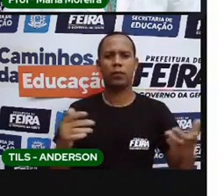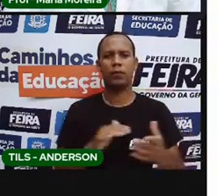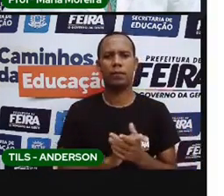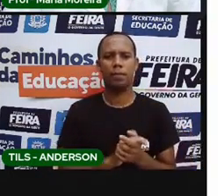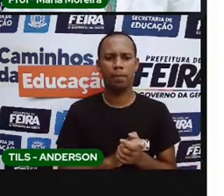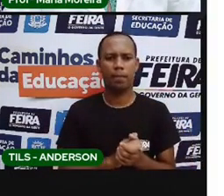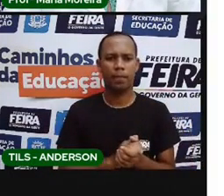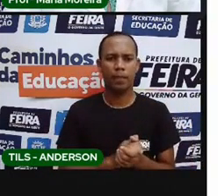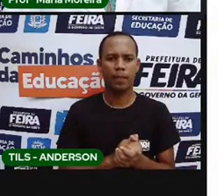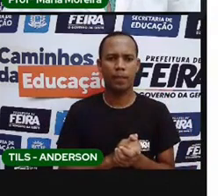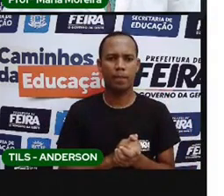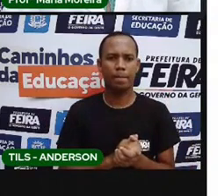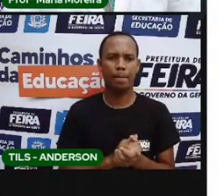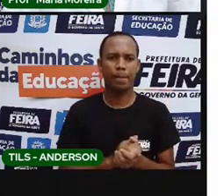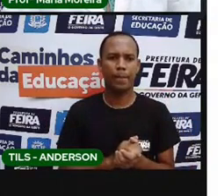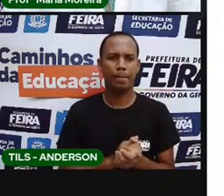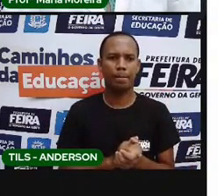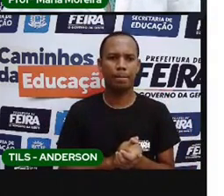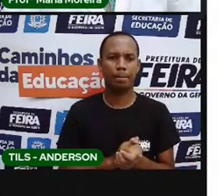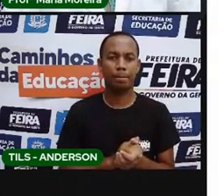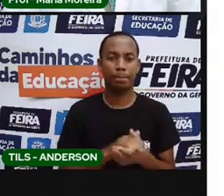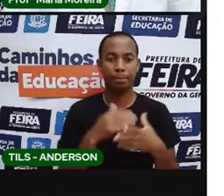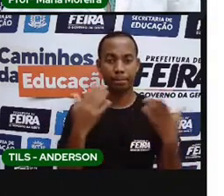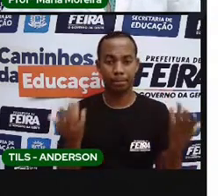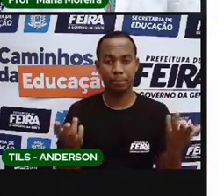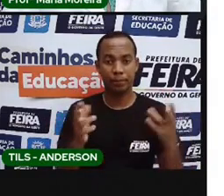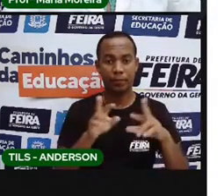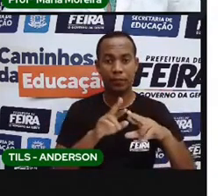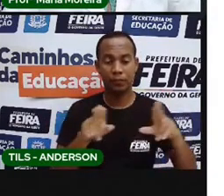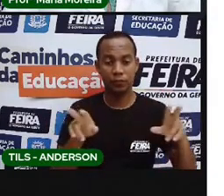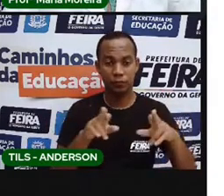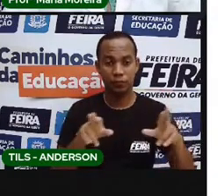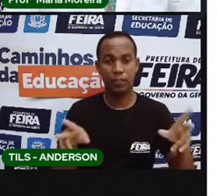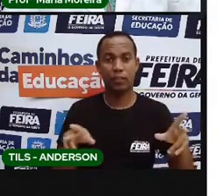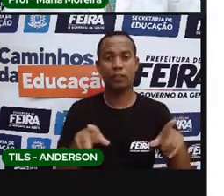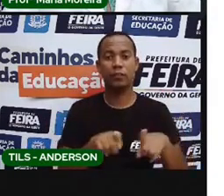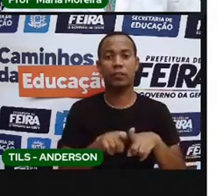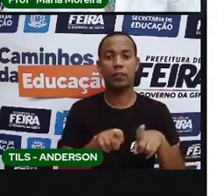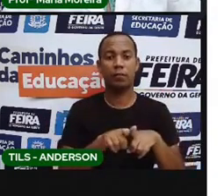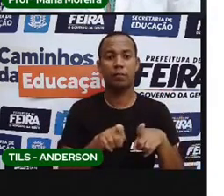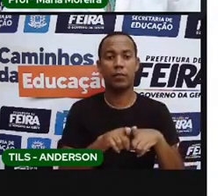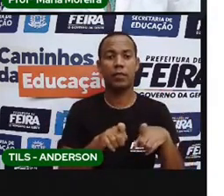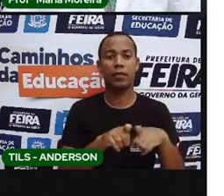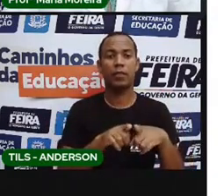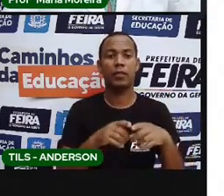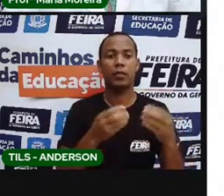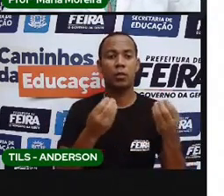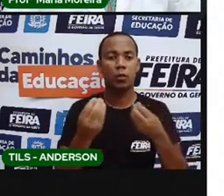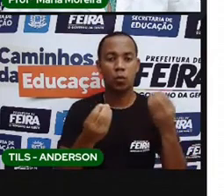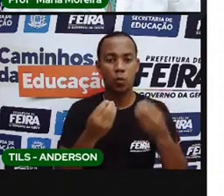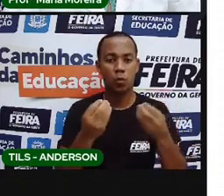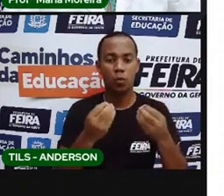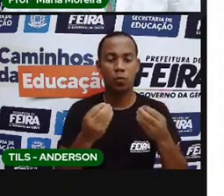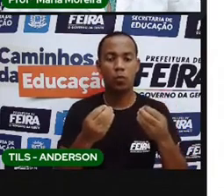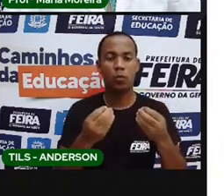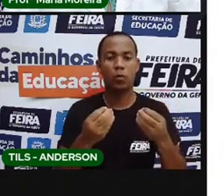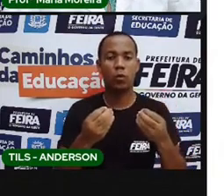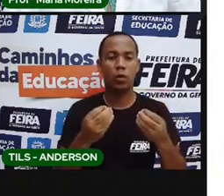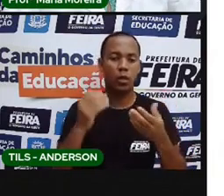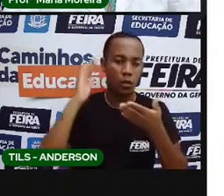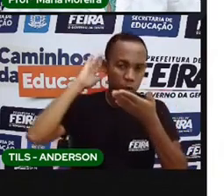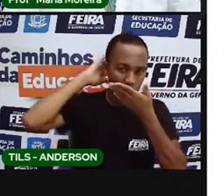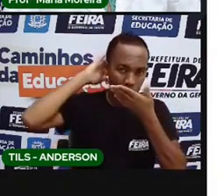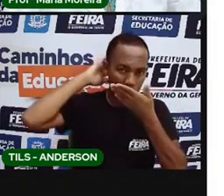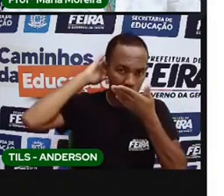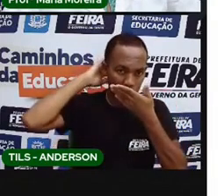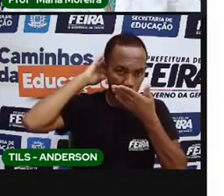Continuando aqui, apesar dessas diferenças em termos de quantidade, o número de índios no Brasil vem